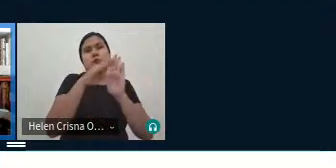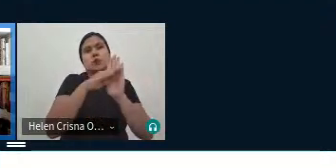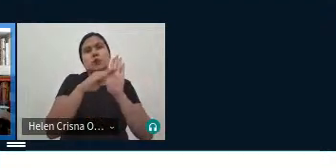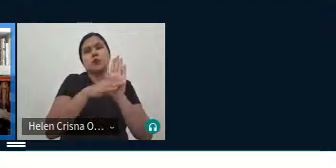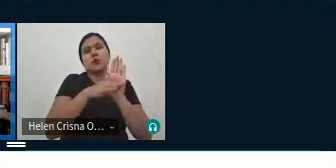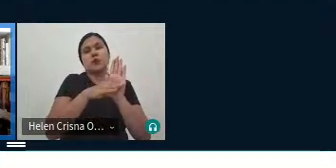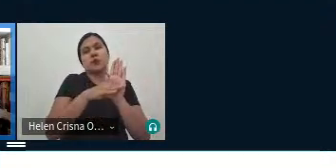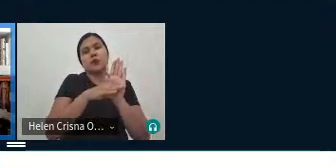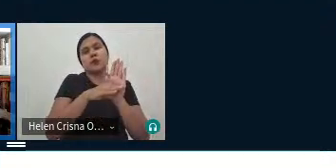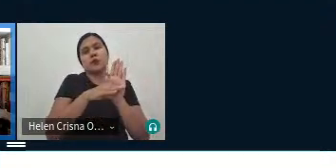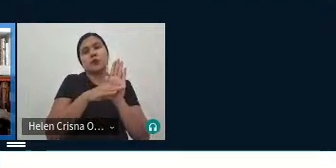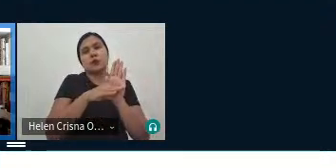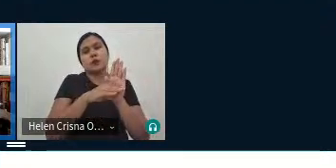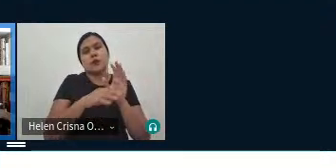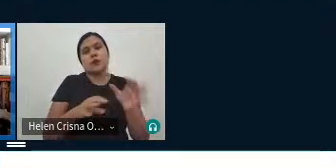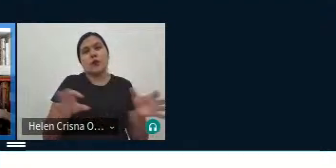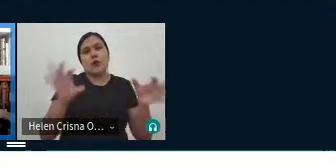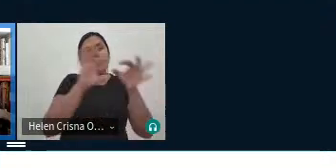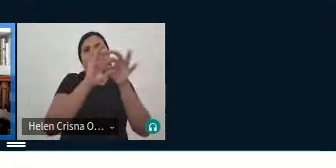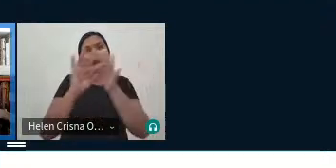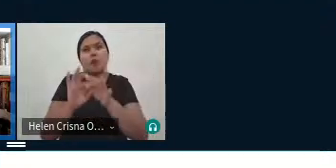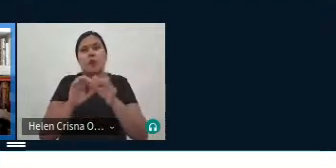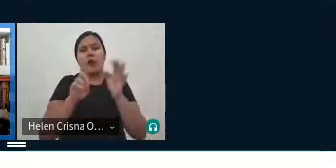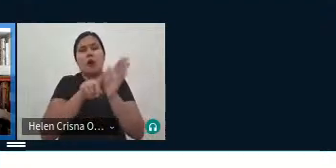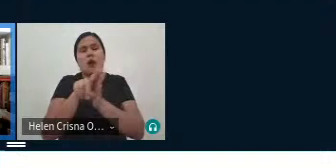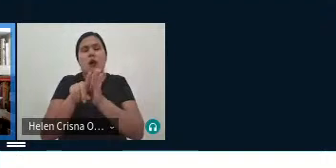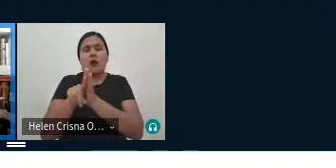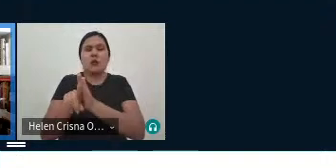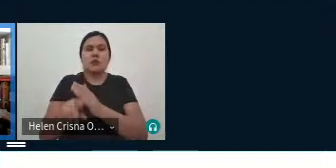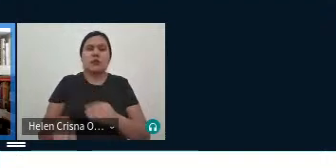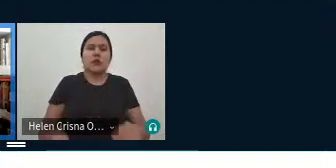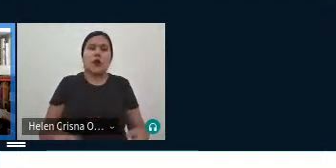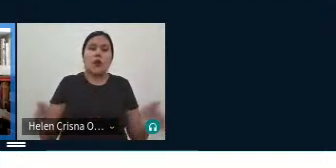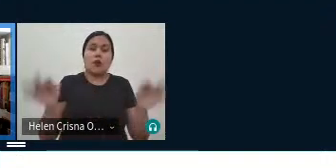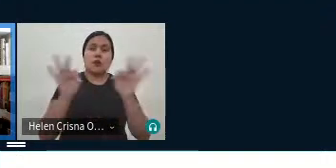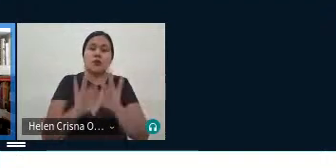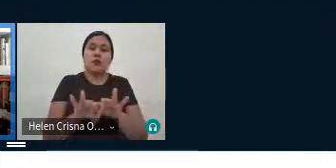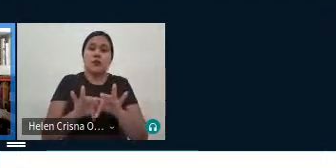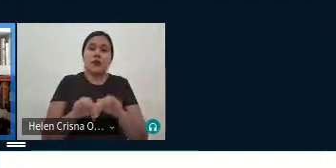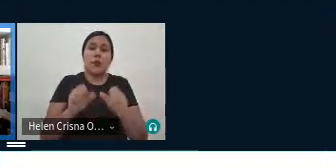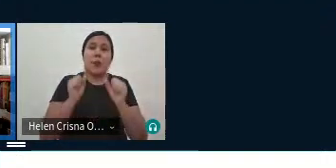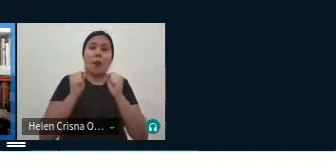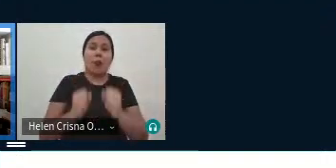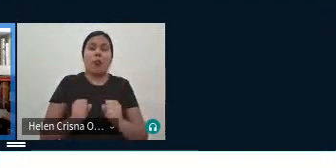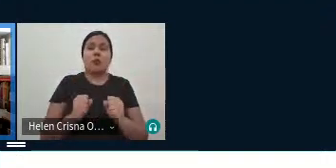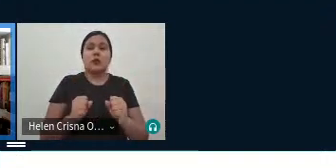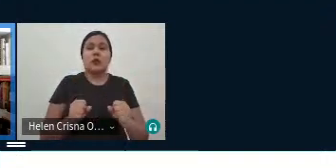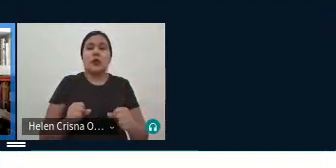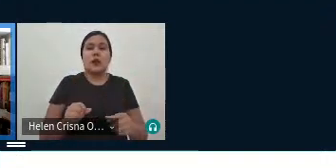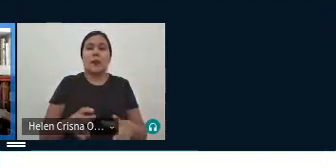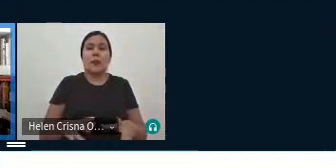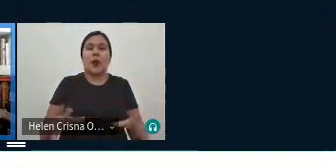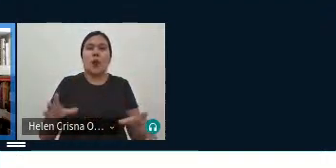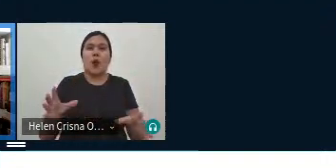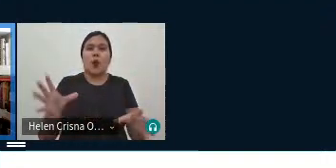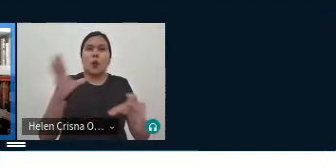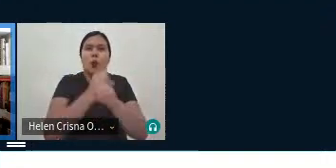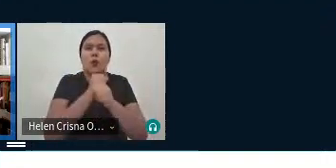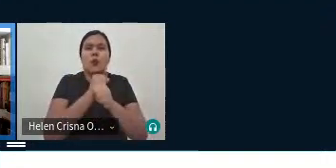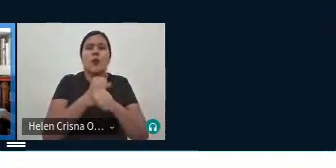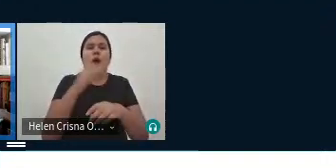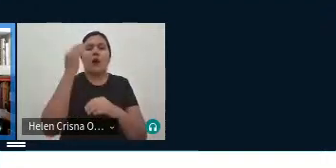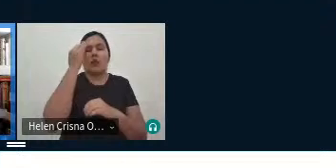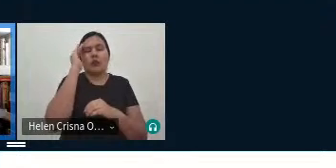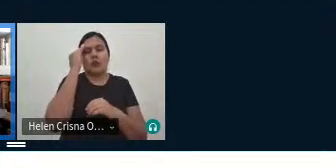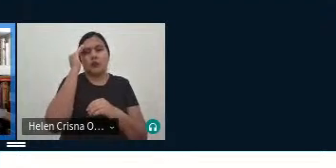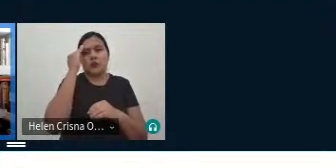vão que vão unir essas questões para no final a gente poder arrematar nessa compreensão